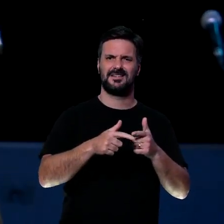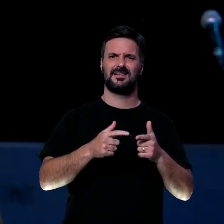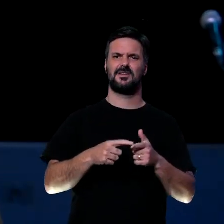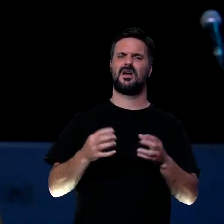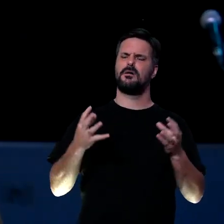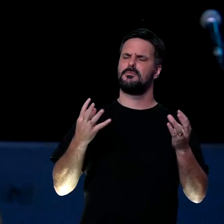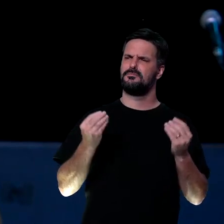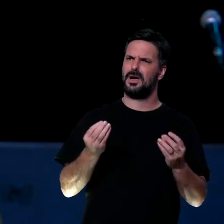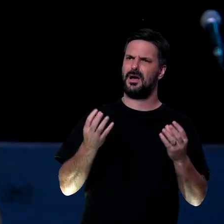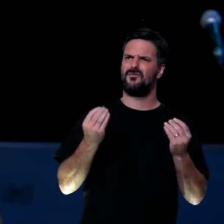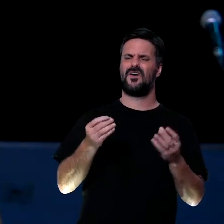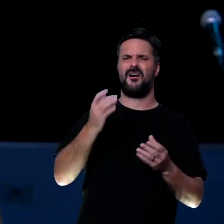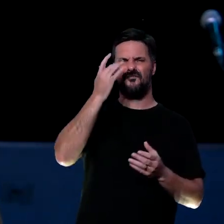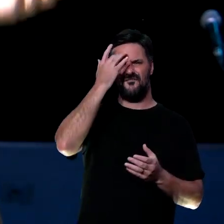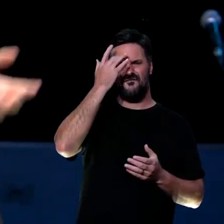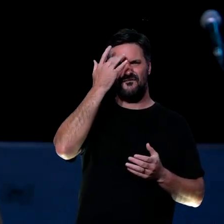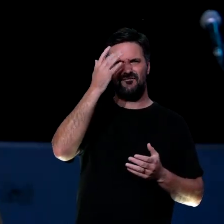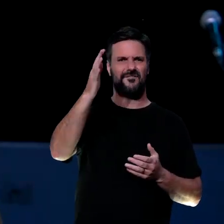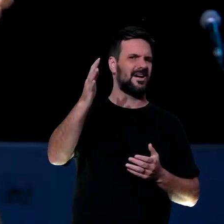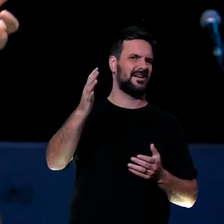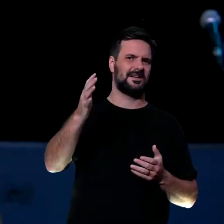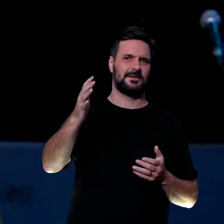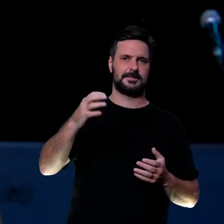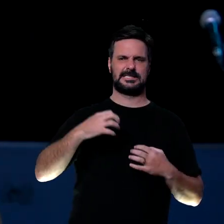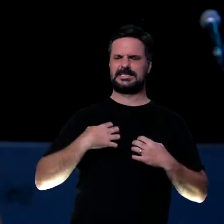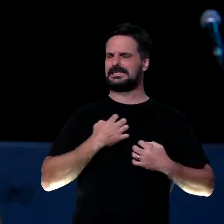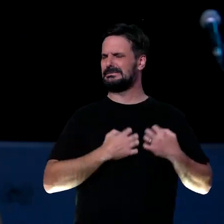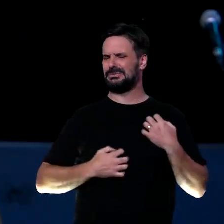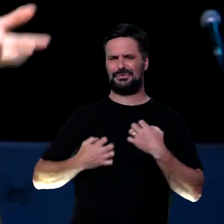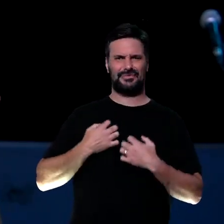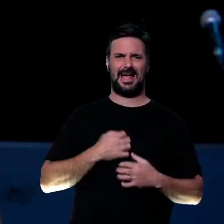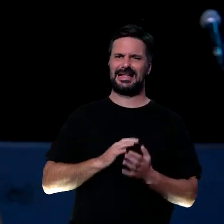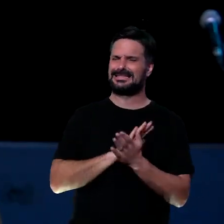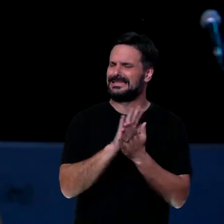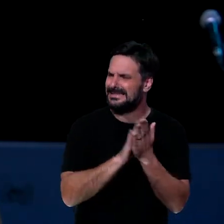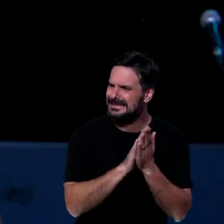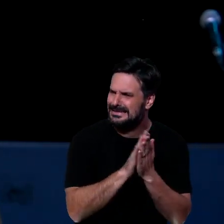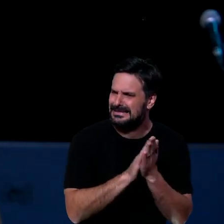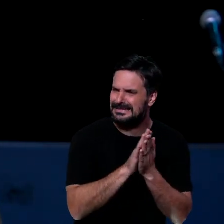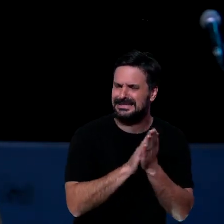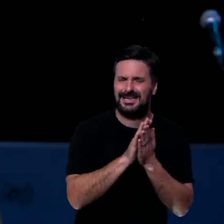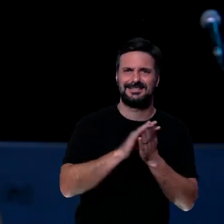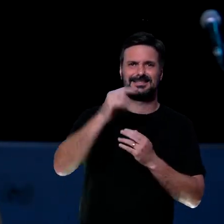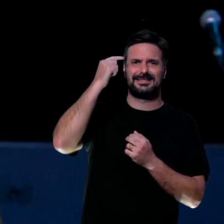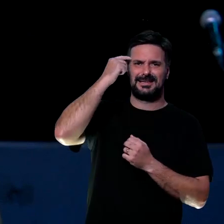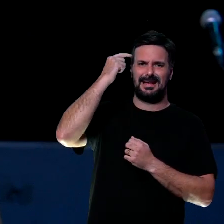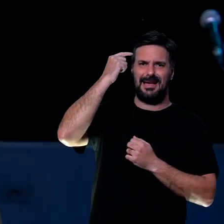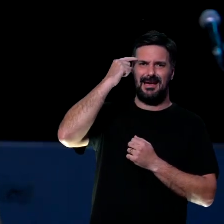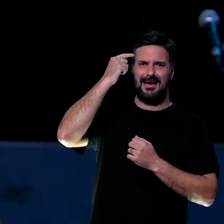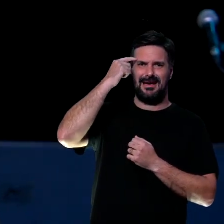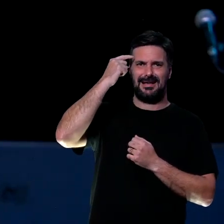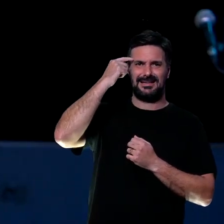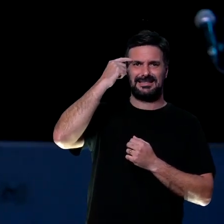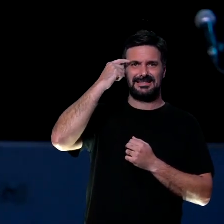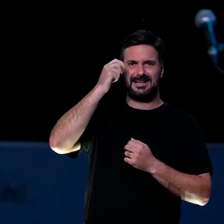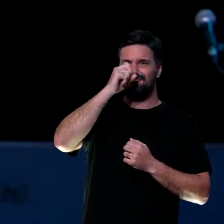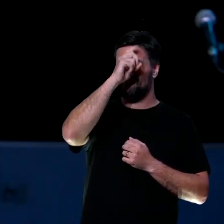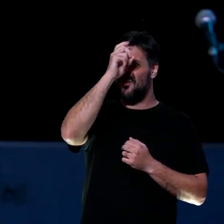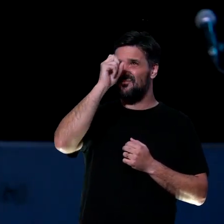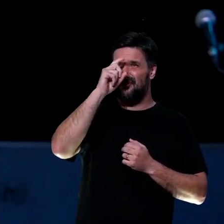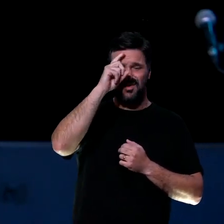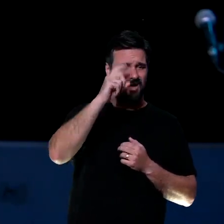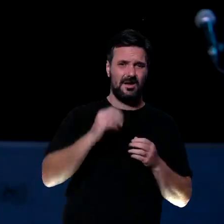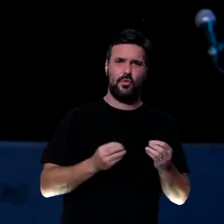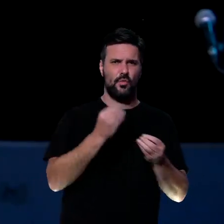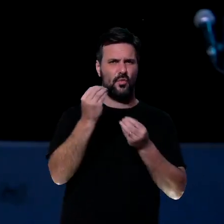natural, muito fácil que as pessoas ficassem angustiadas, ansiosas, preocupadas exageradamente com as coisas.